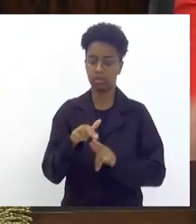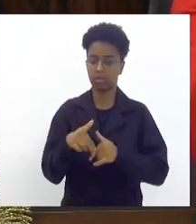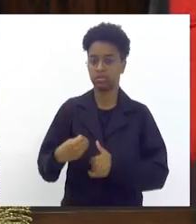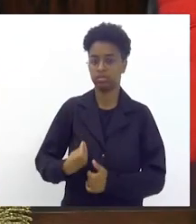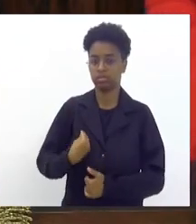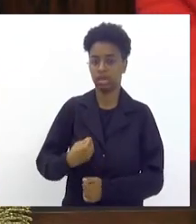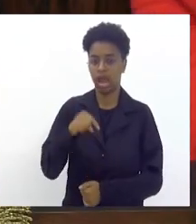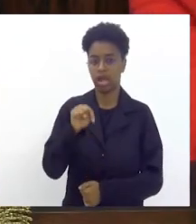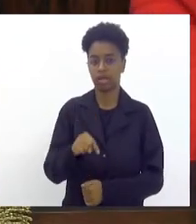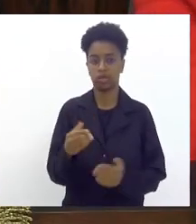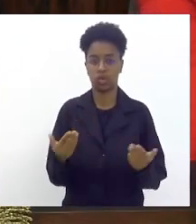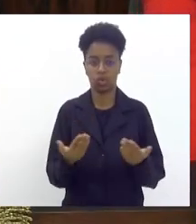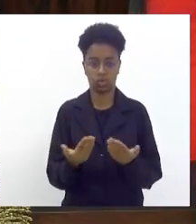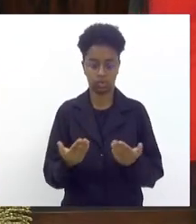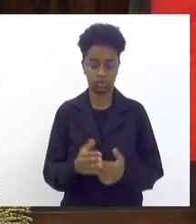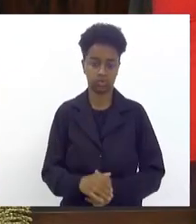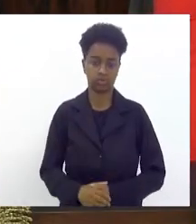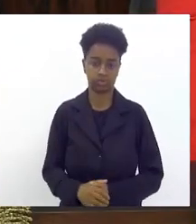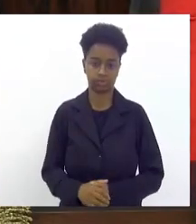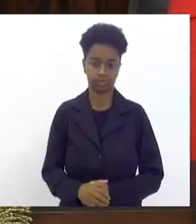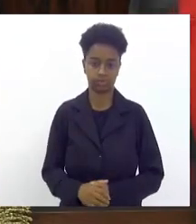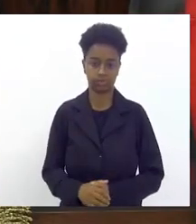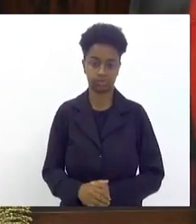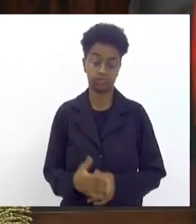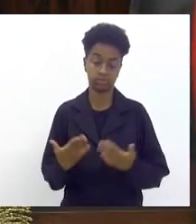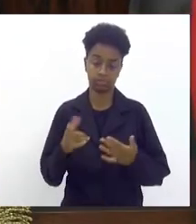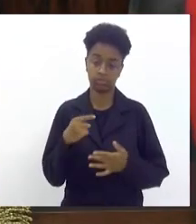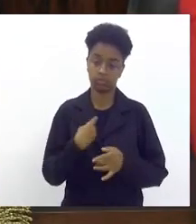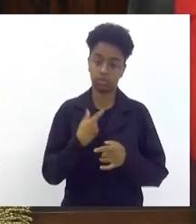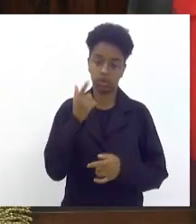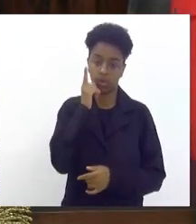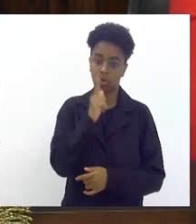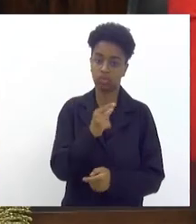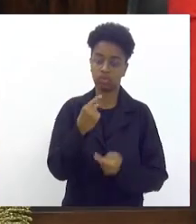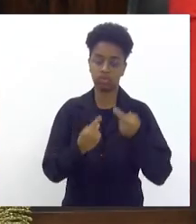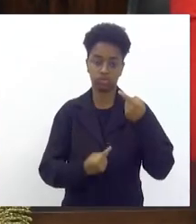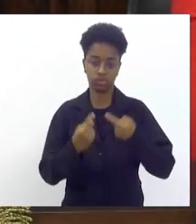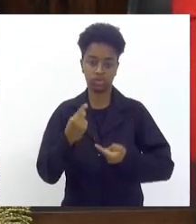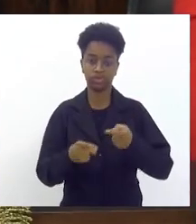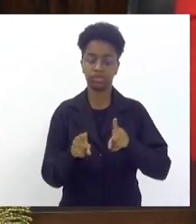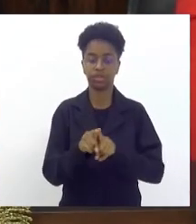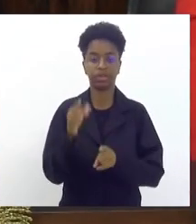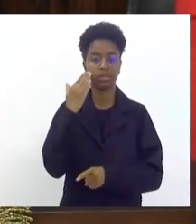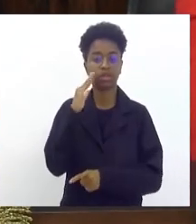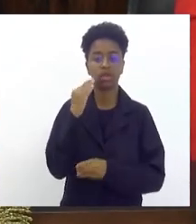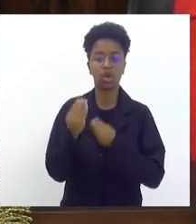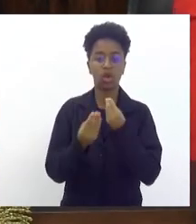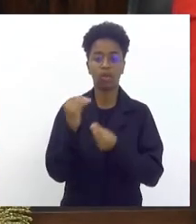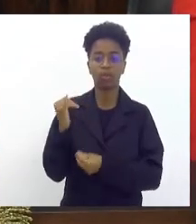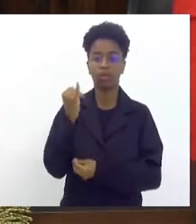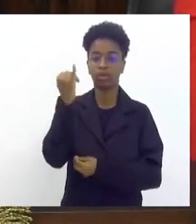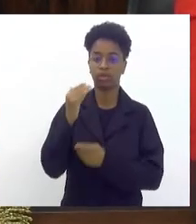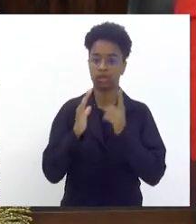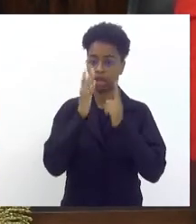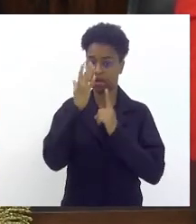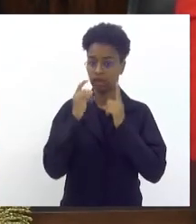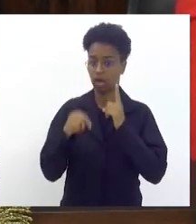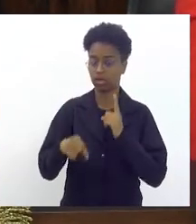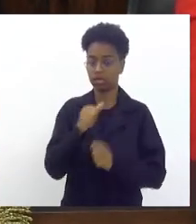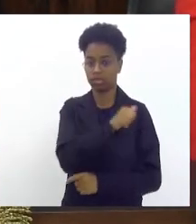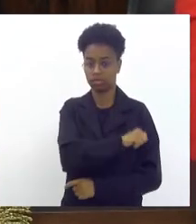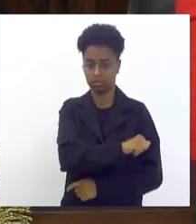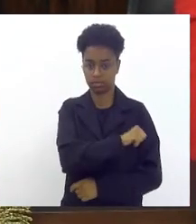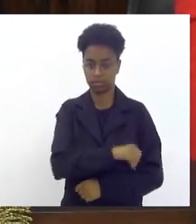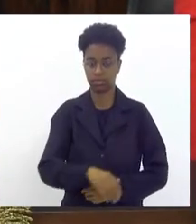de hoje para que a gente possa fazer essa discussão e entender a importância do carnaval do nosso estado eu queria relatar